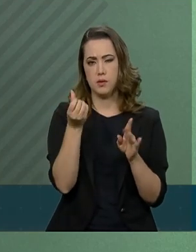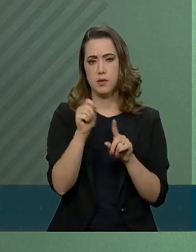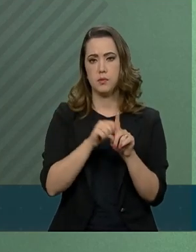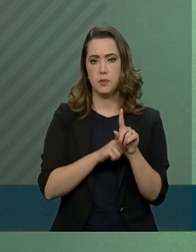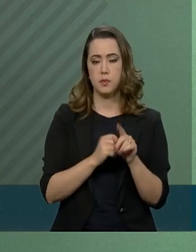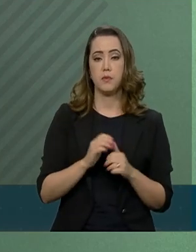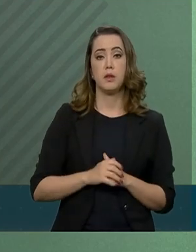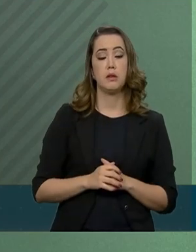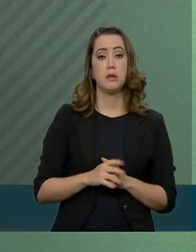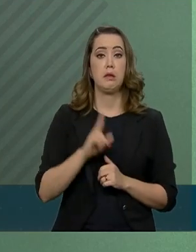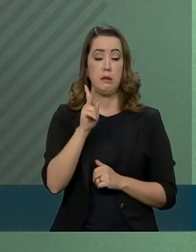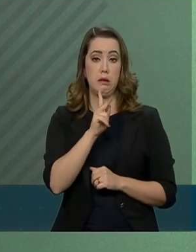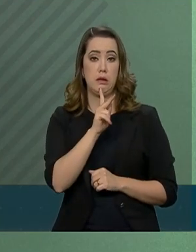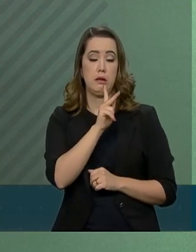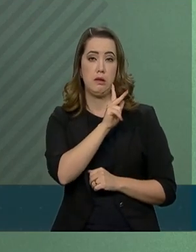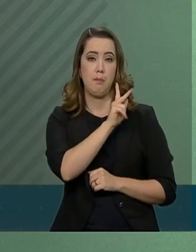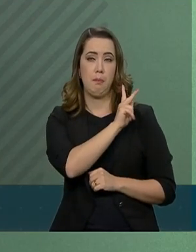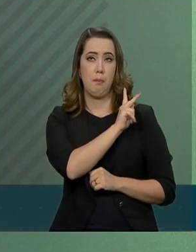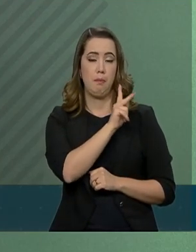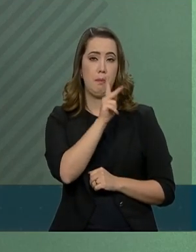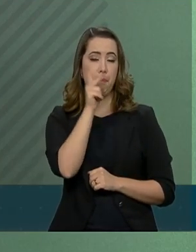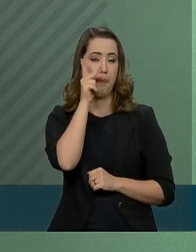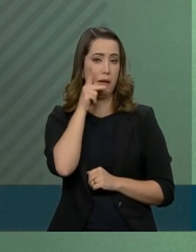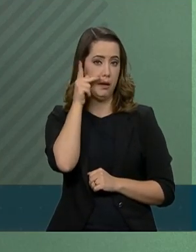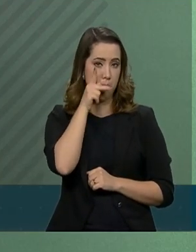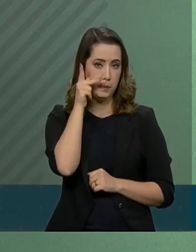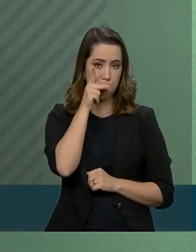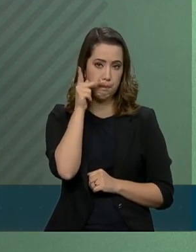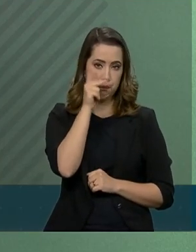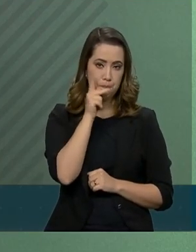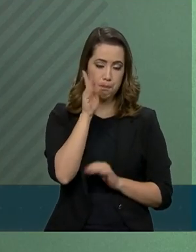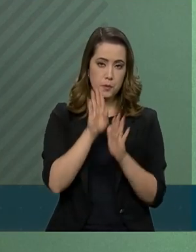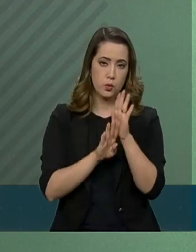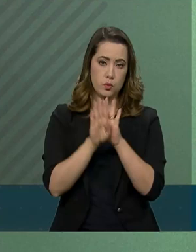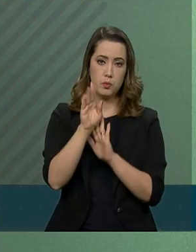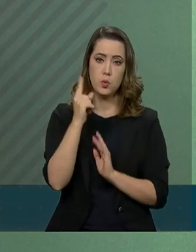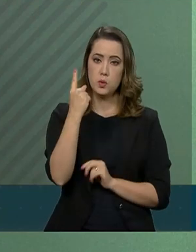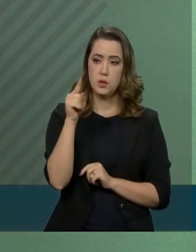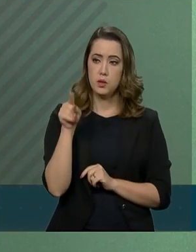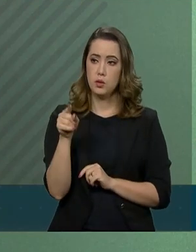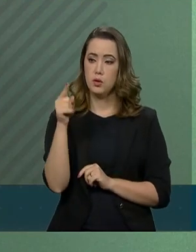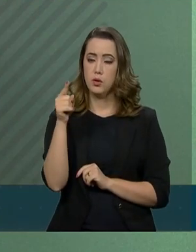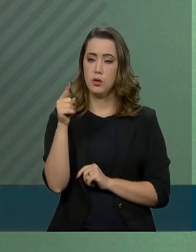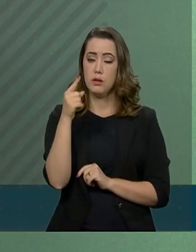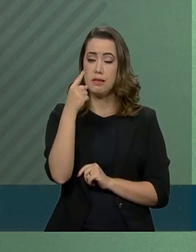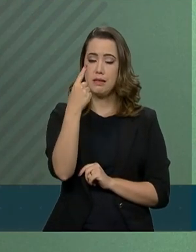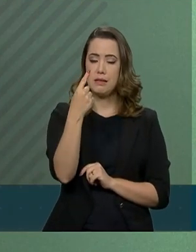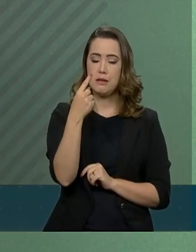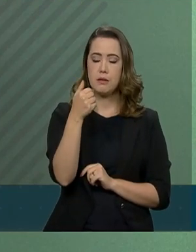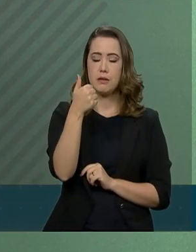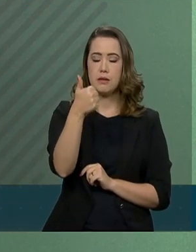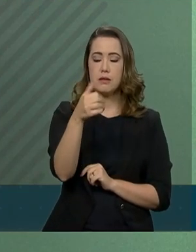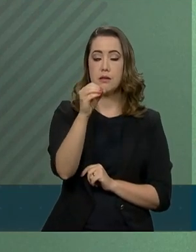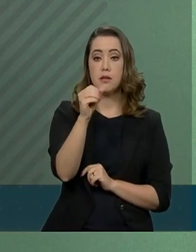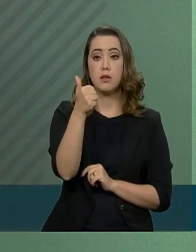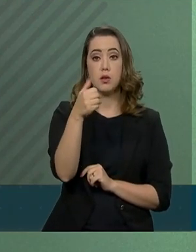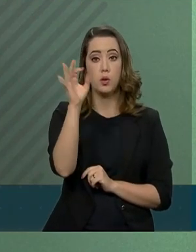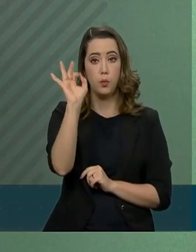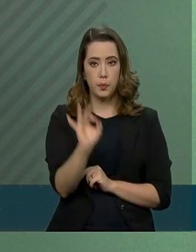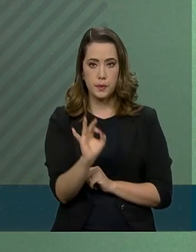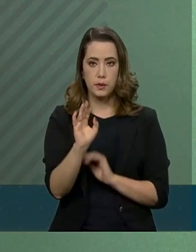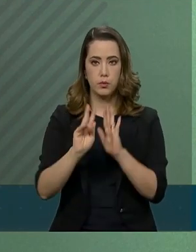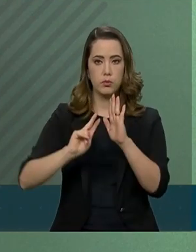101%. O ministro Gustavo Canuto destacou que, abre aspas, o